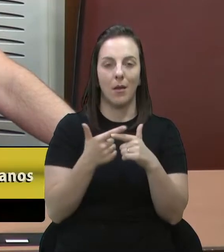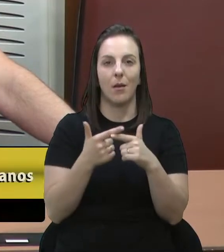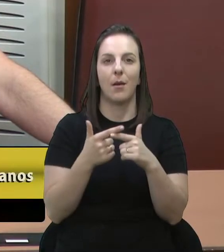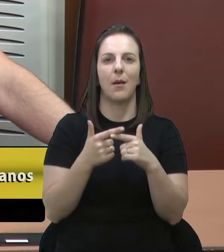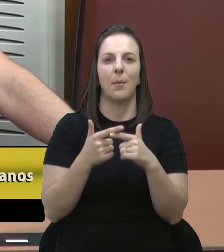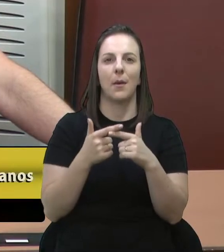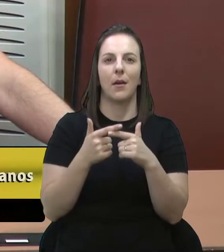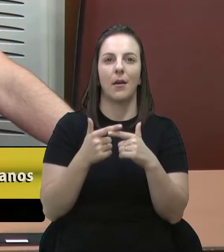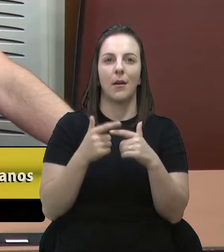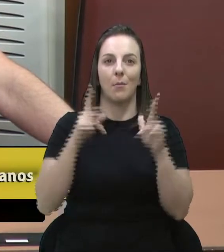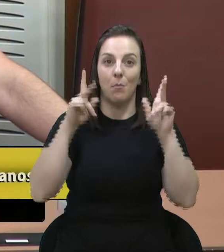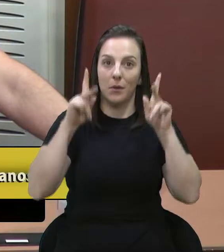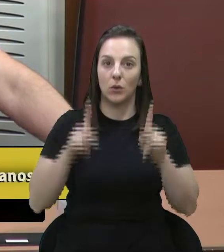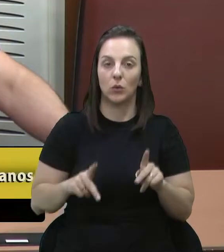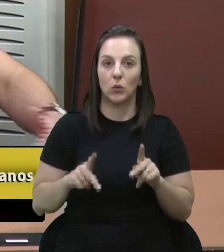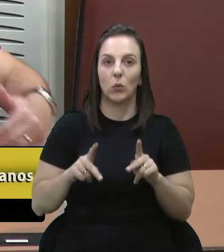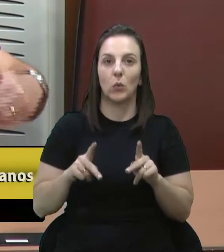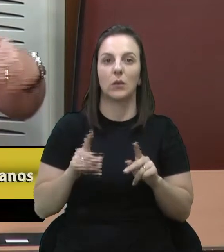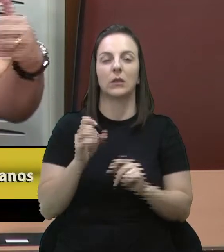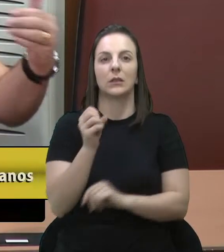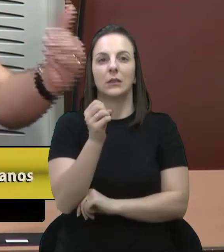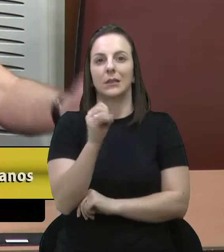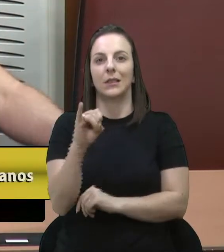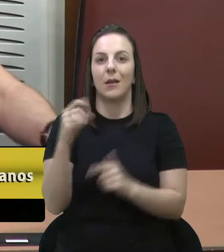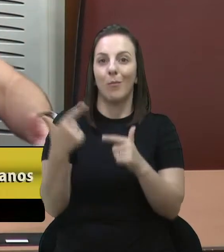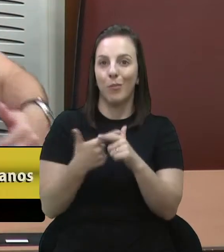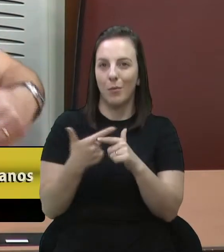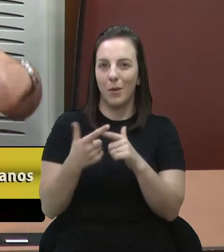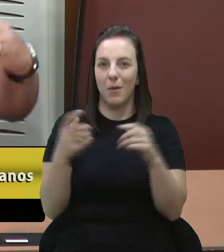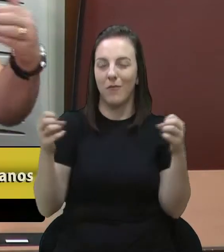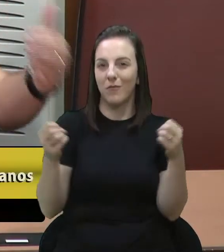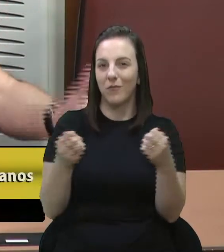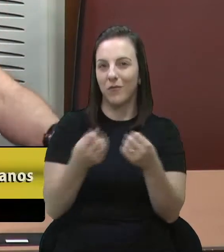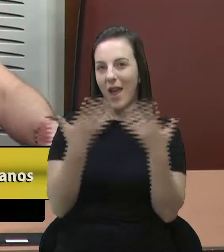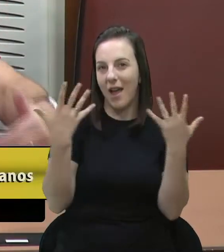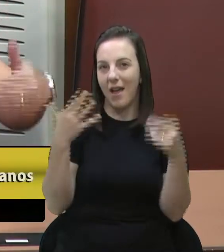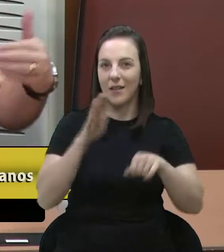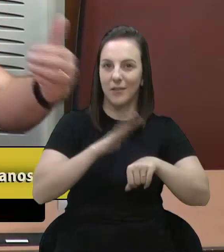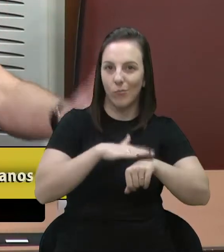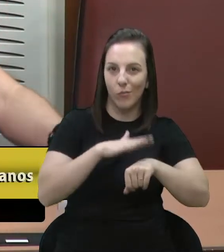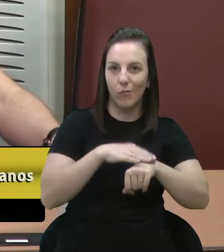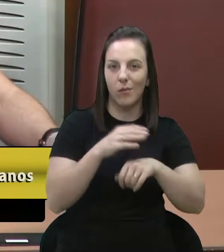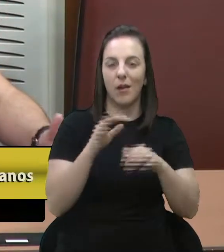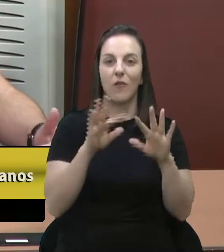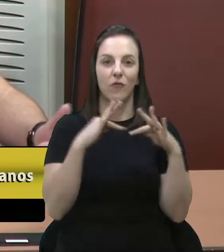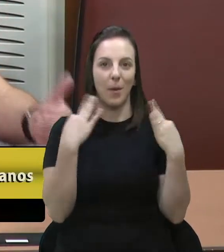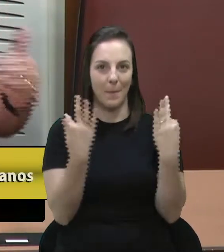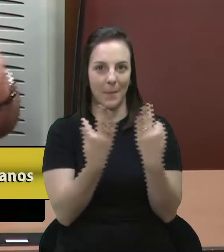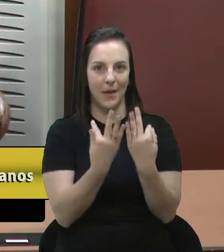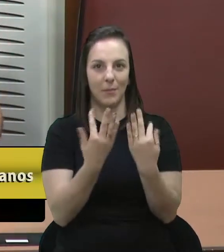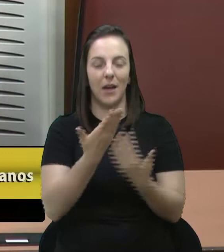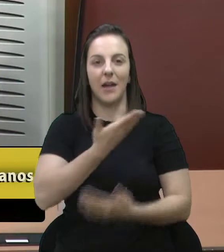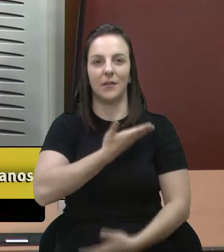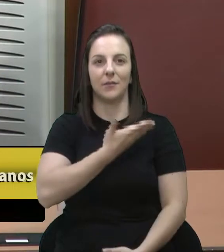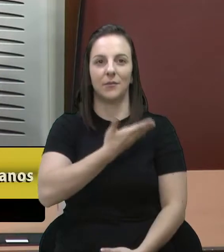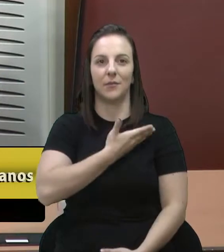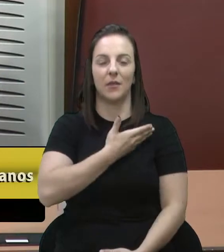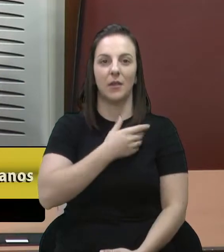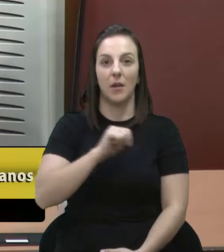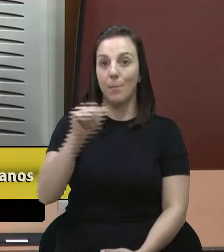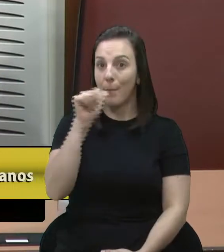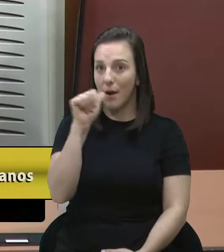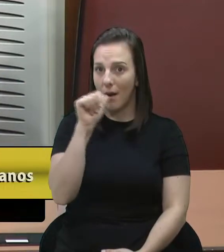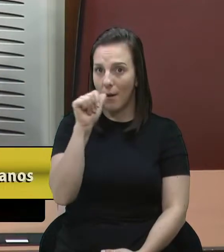quando então estiverem no momento festivo, com a família, com os amigos e fazer o uso de bebida